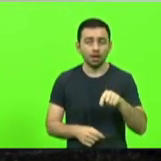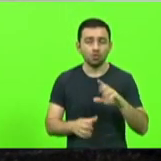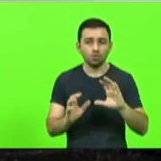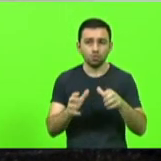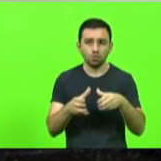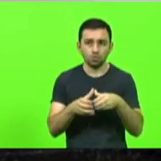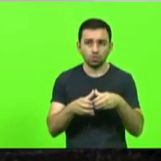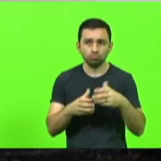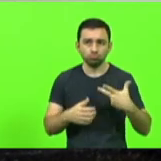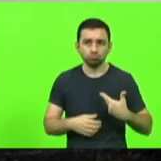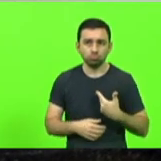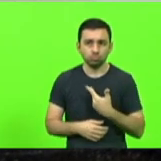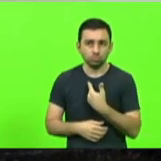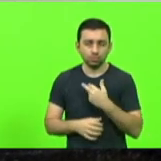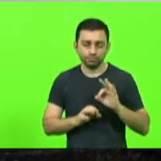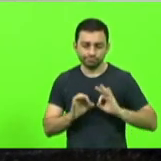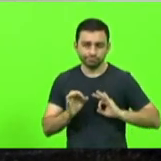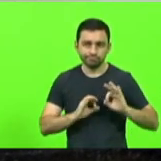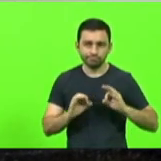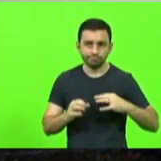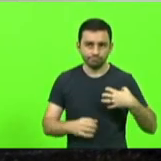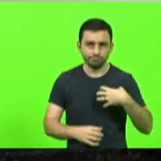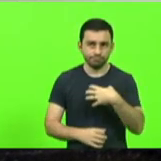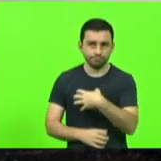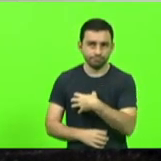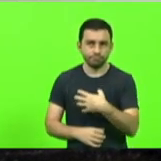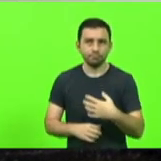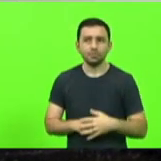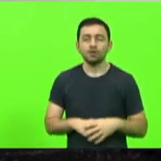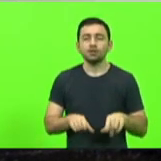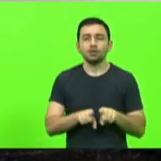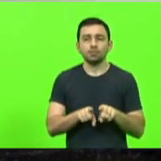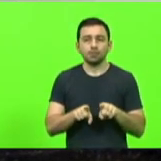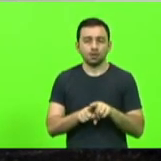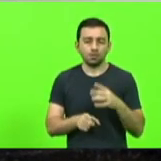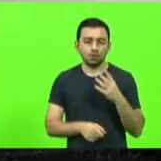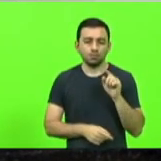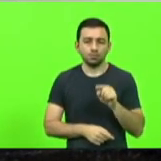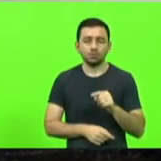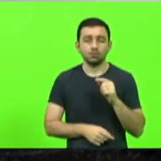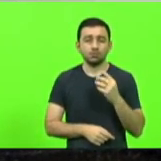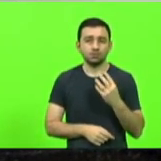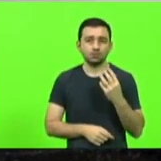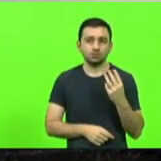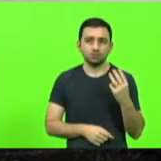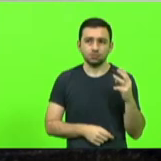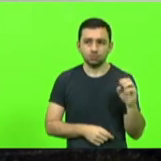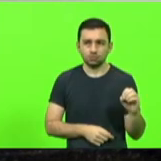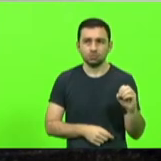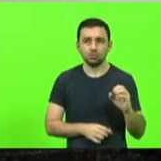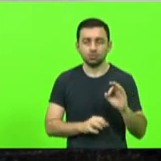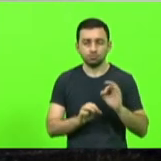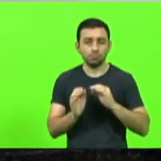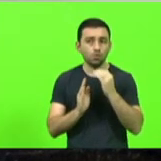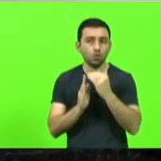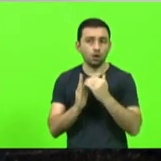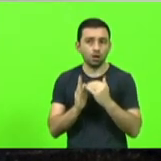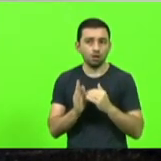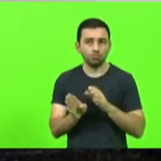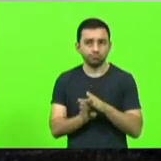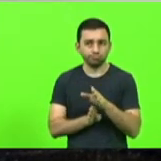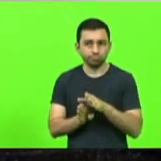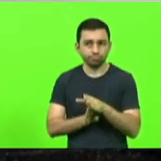Reconstrutoras da Mama, 4.430 no Programa de Orientação ao